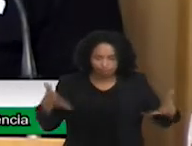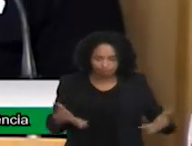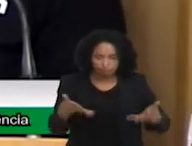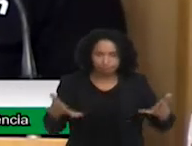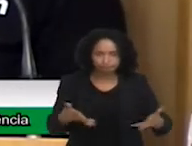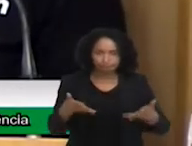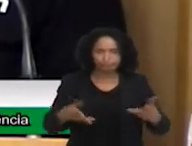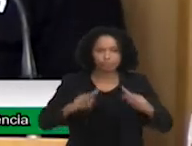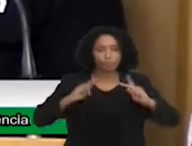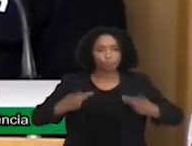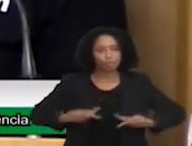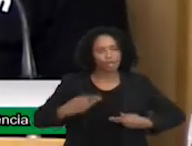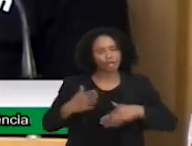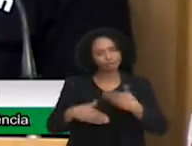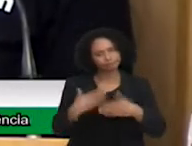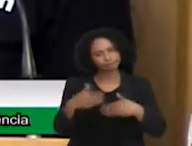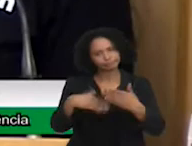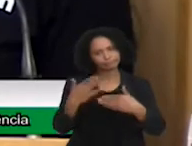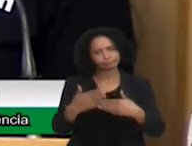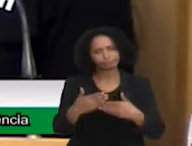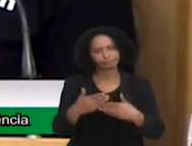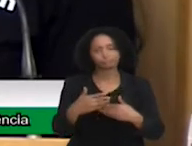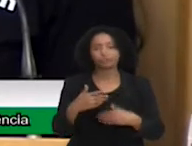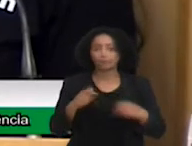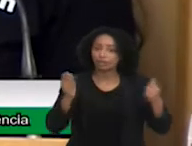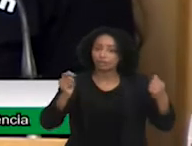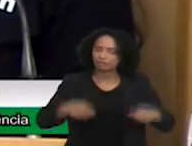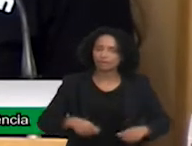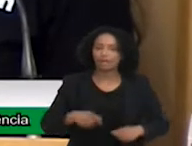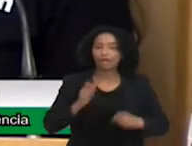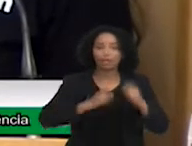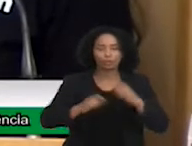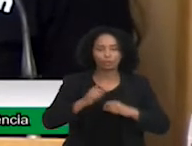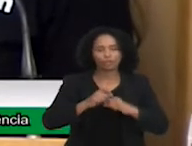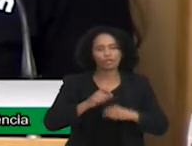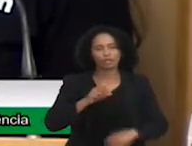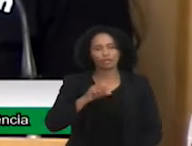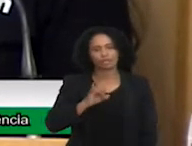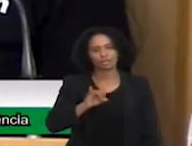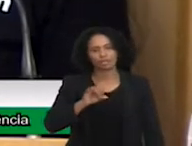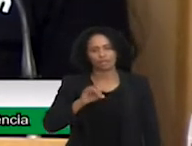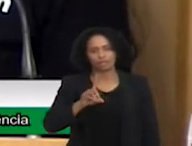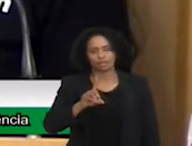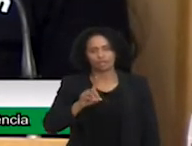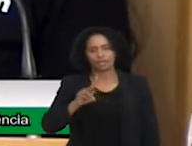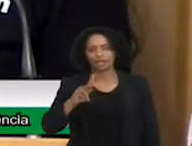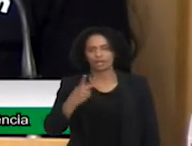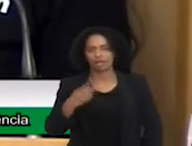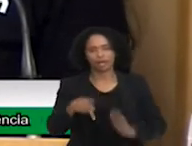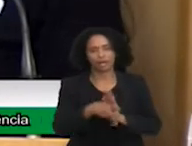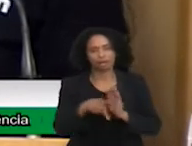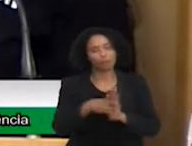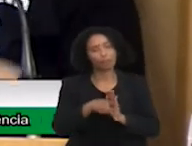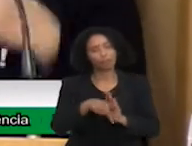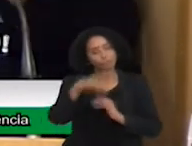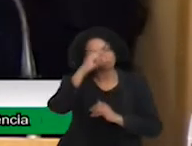são incluídas, maior o IDH do município. Então, estão fazendo direitinho, viu?